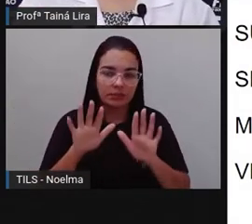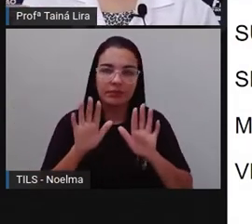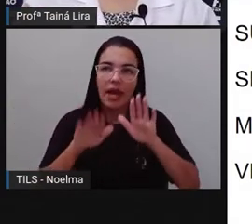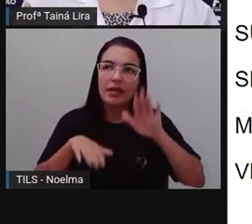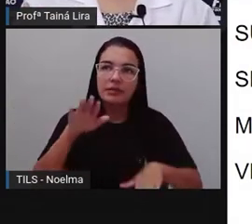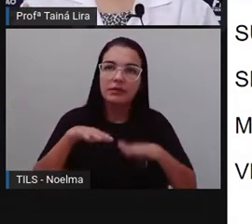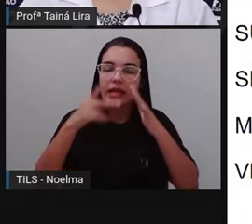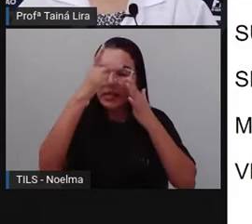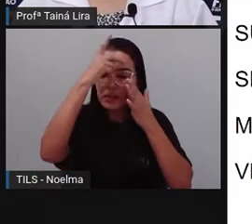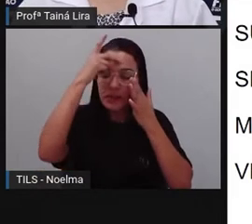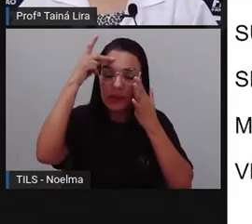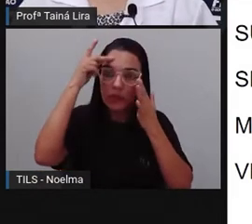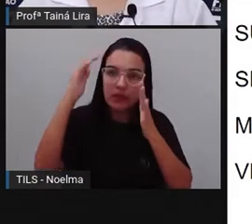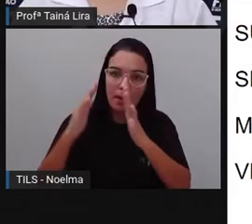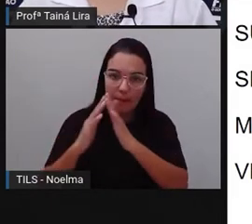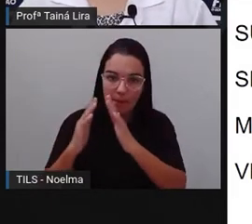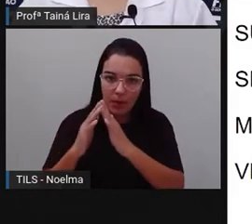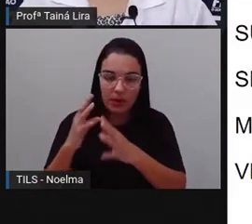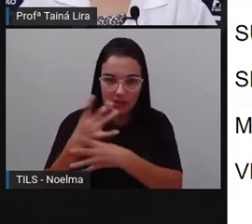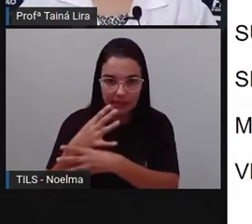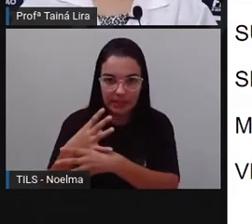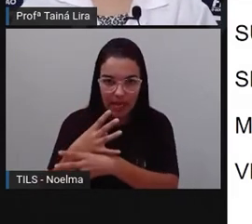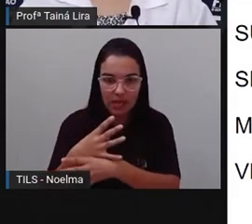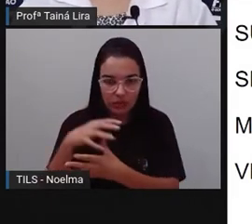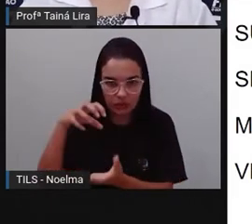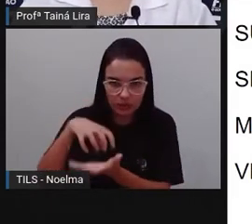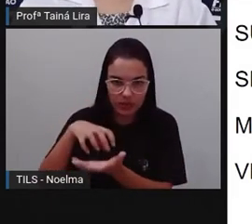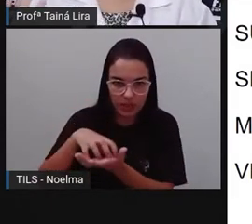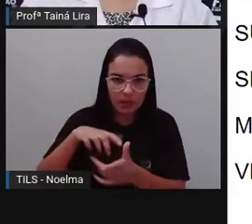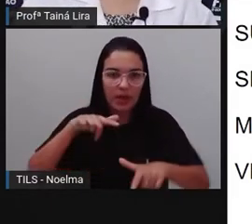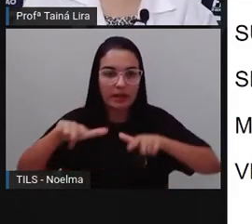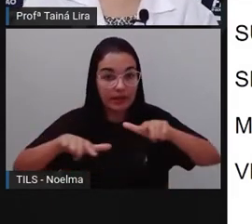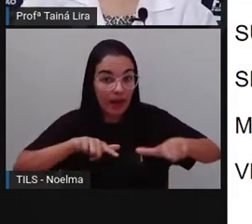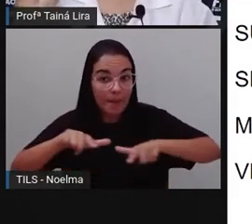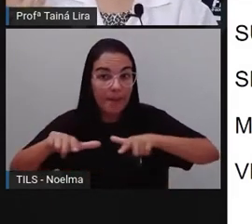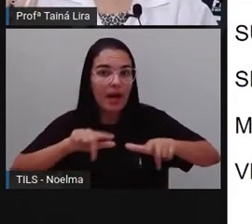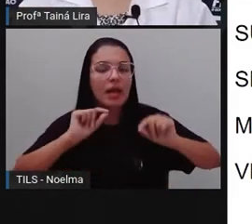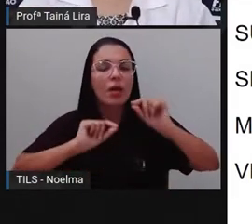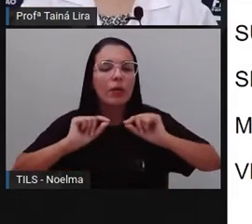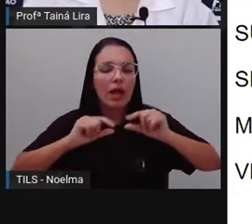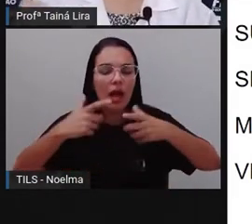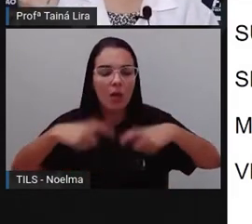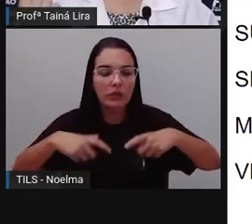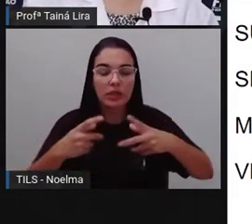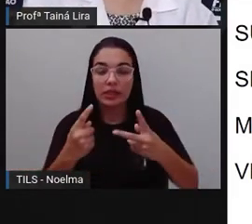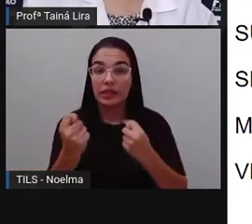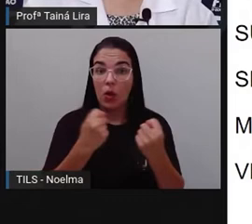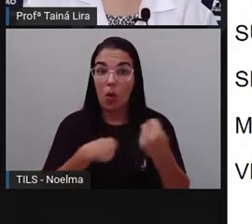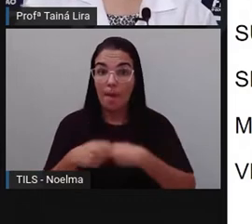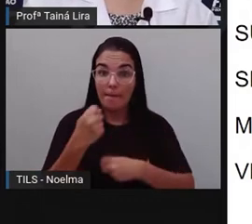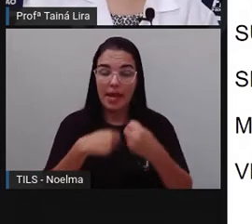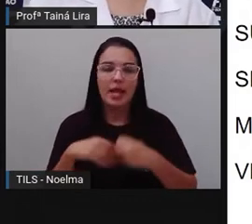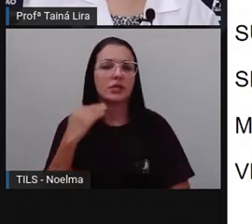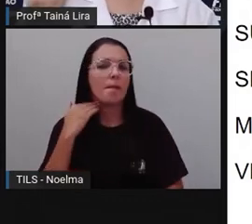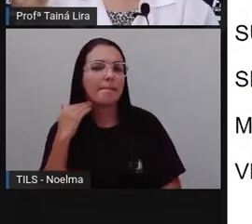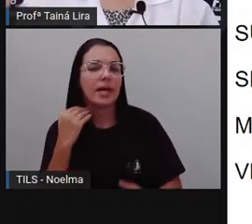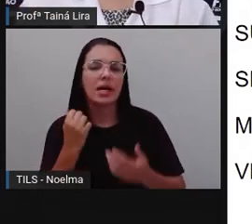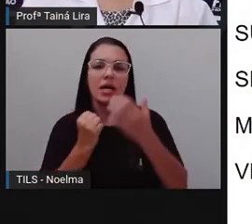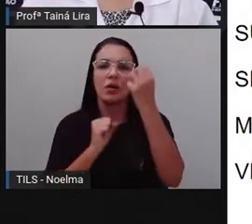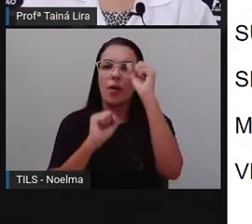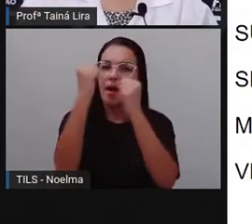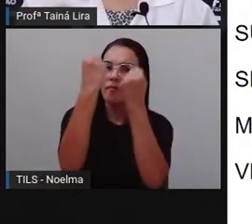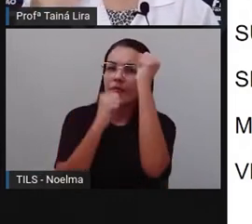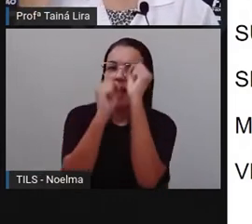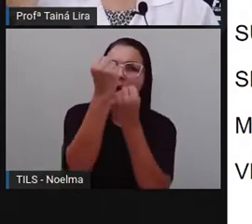moram aqui na cidade, trabalham no comércio, nas indústrias, nos bancos, nos supermercados e